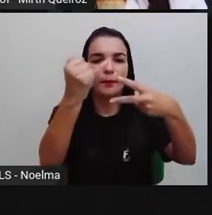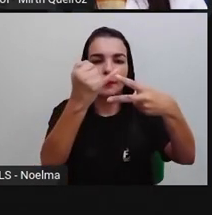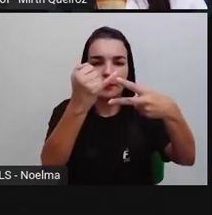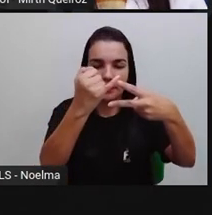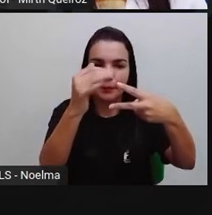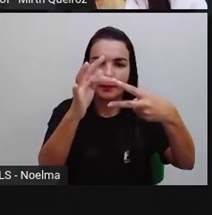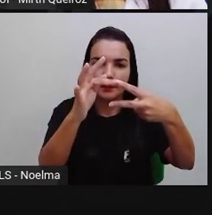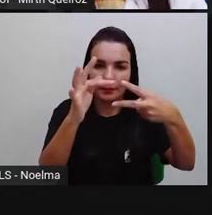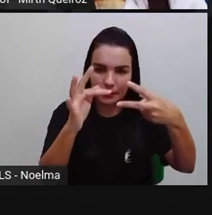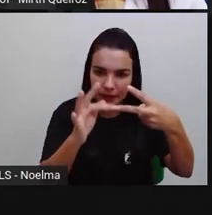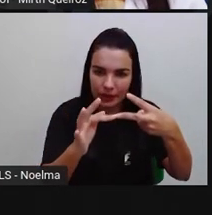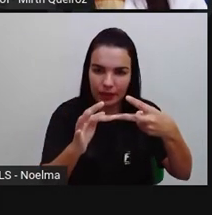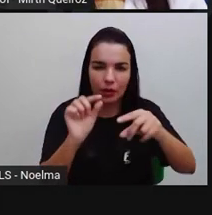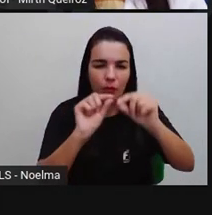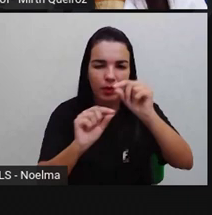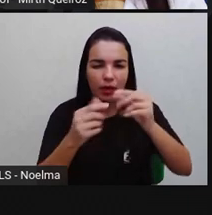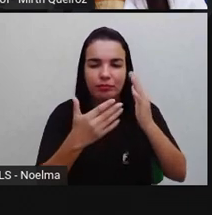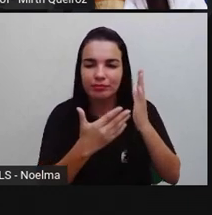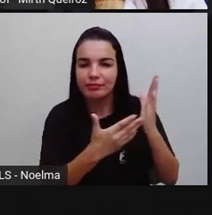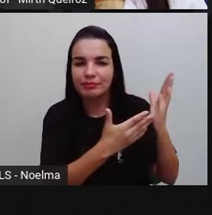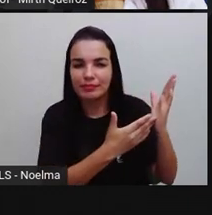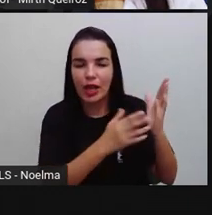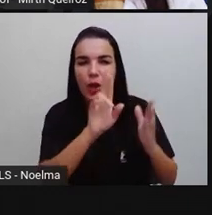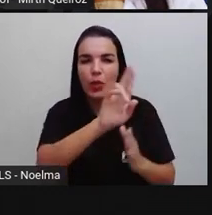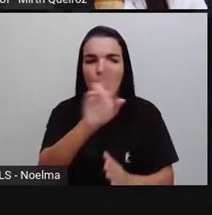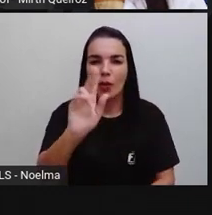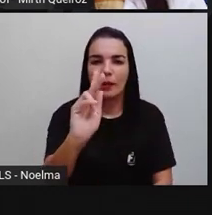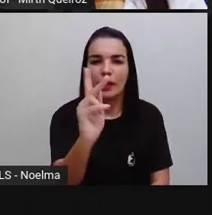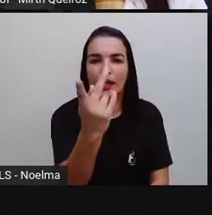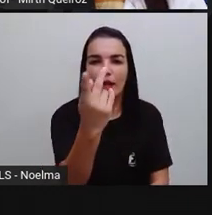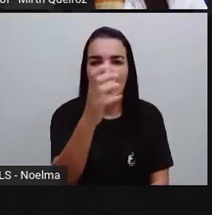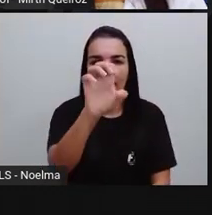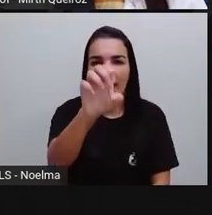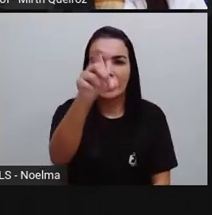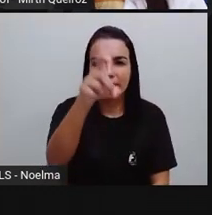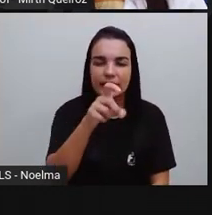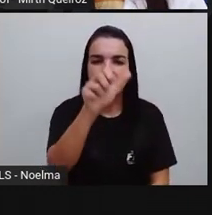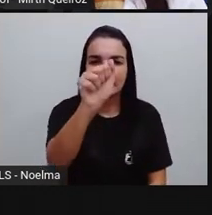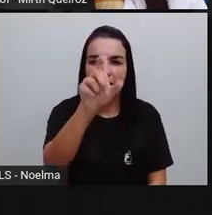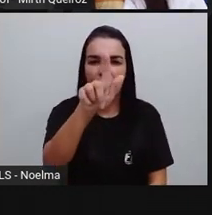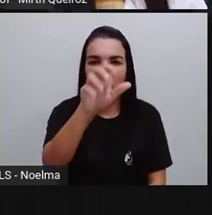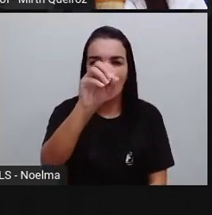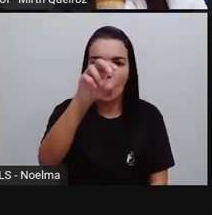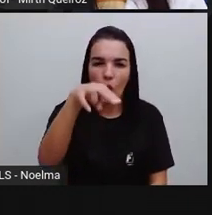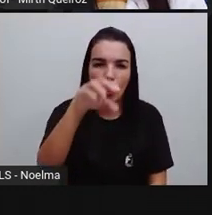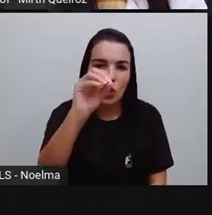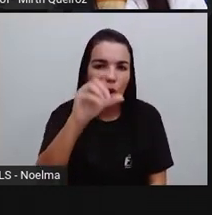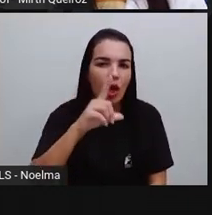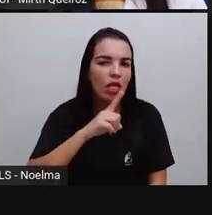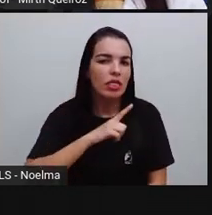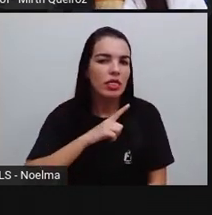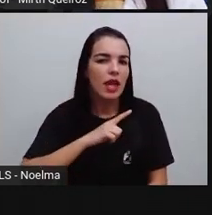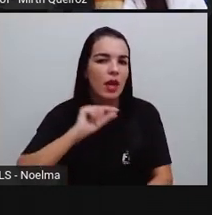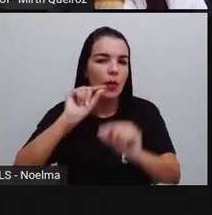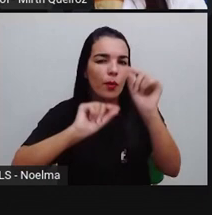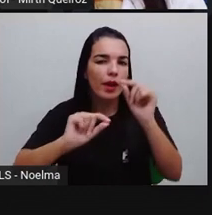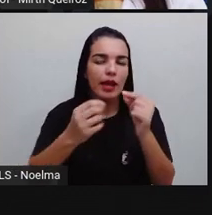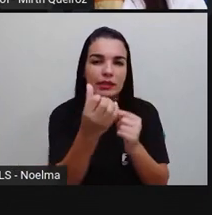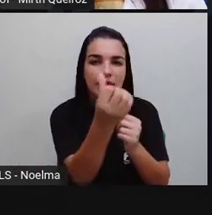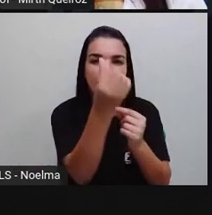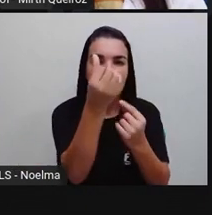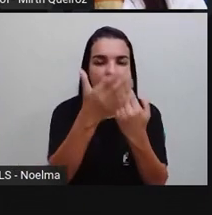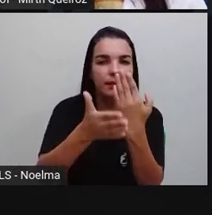Pode sim. O polígono abaixo, ele é um hexágono. O que é um hexágono? É uma figura geométrica que apresenta seis